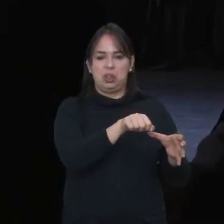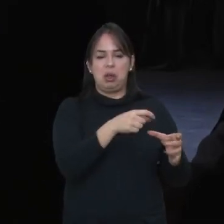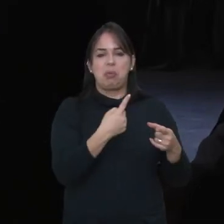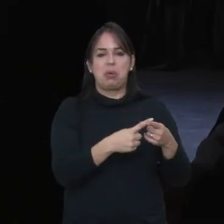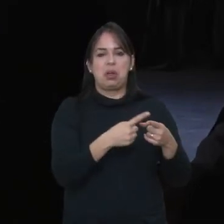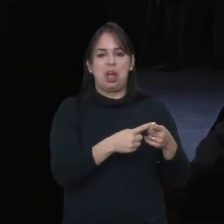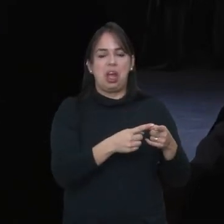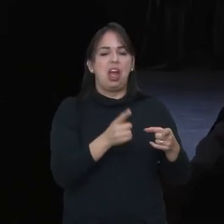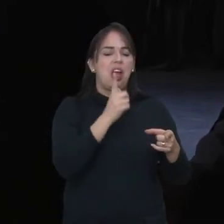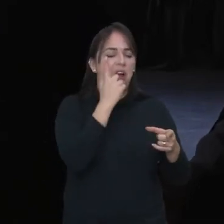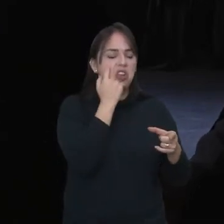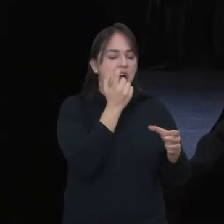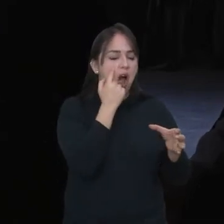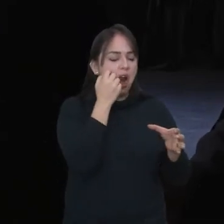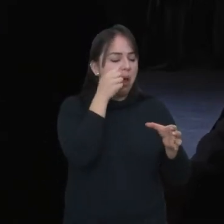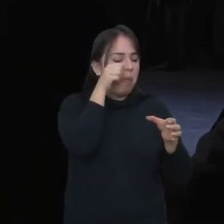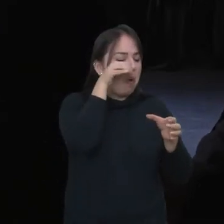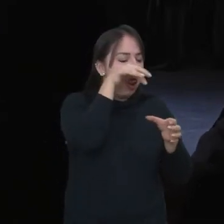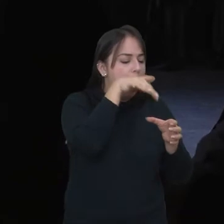Com as minhas lágrimas